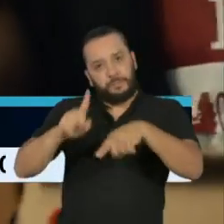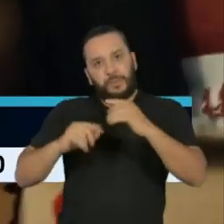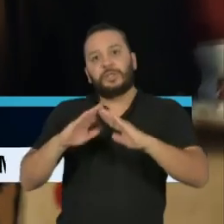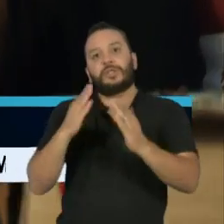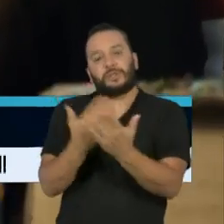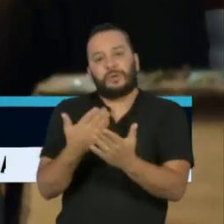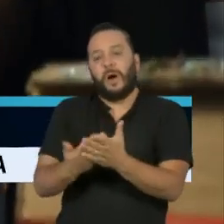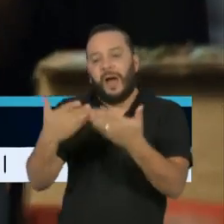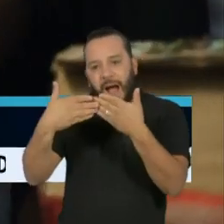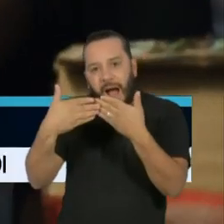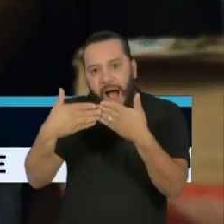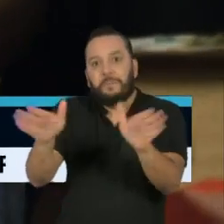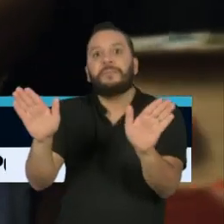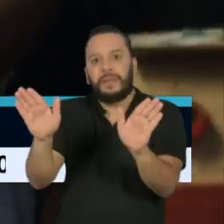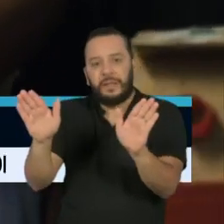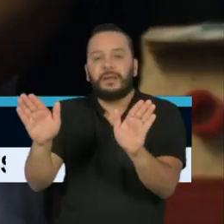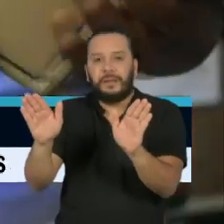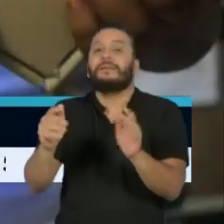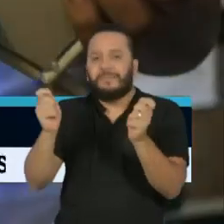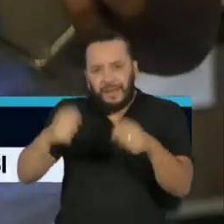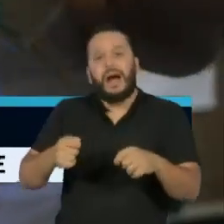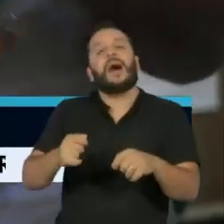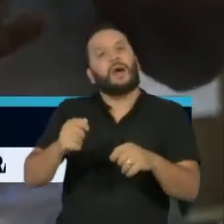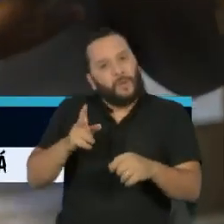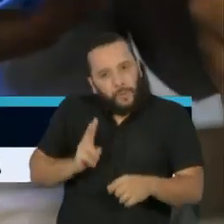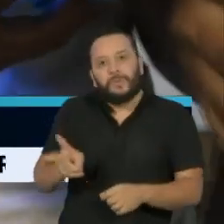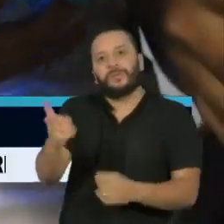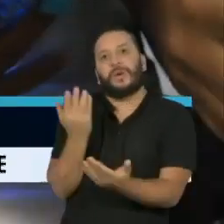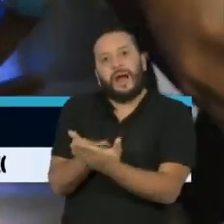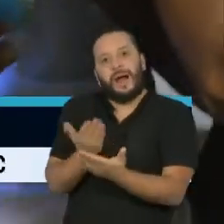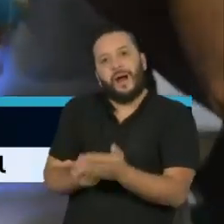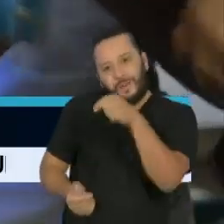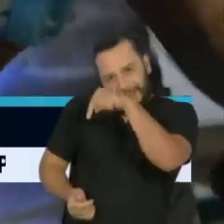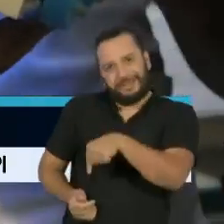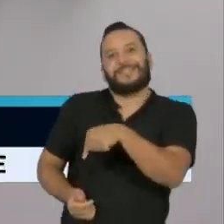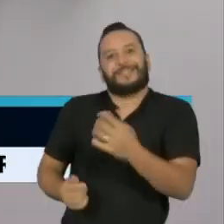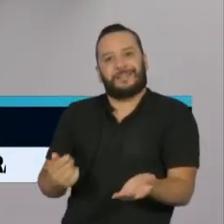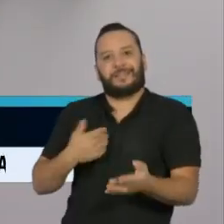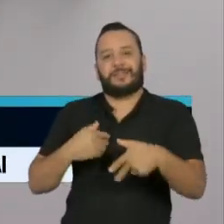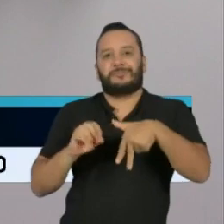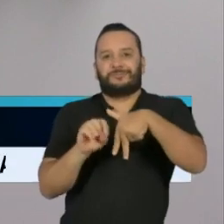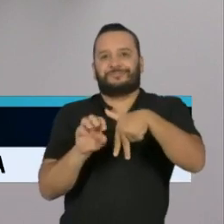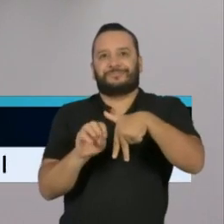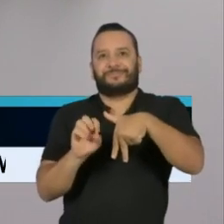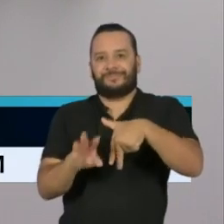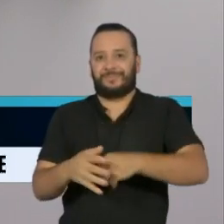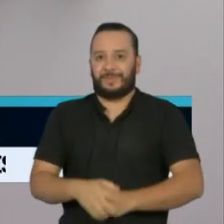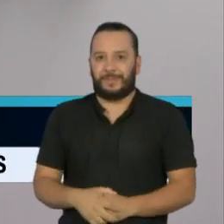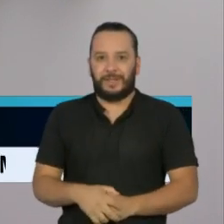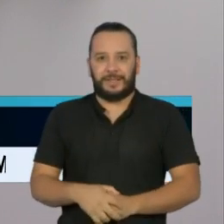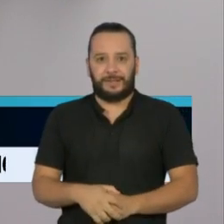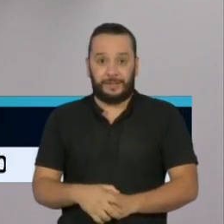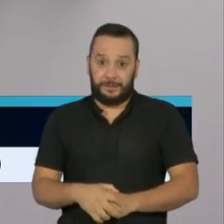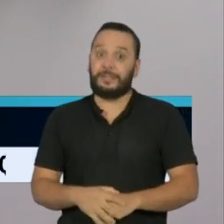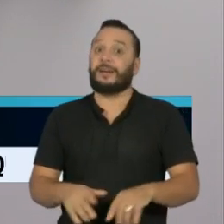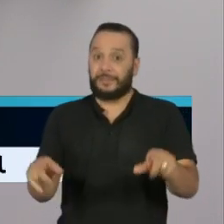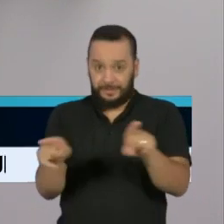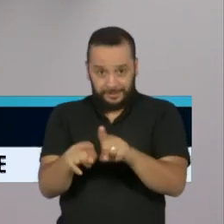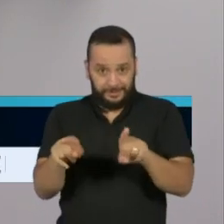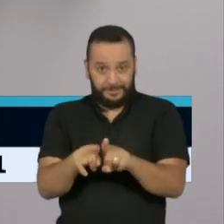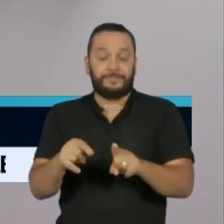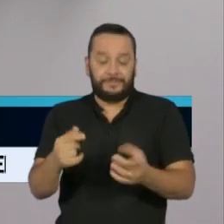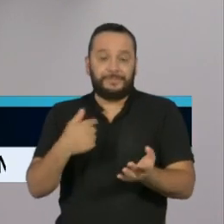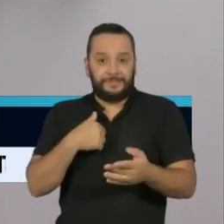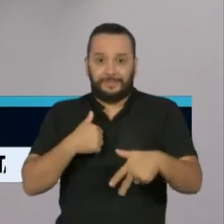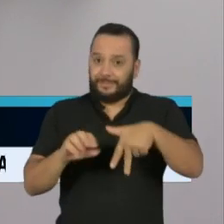a ferramenta vai continuar sendo usada para complementar as atividades presenciais. Esse será um canal educativo com